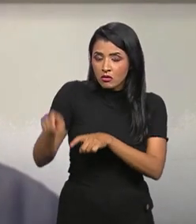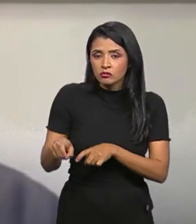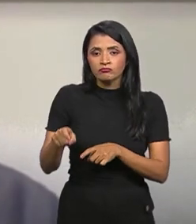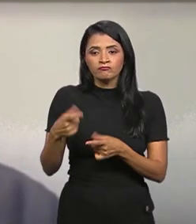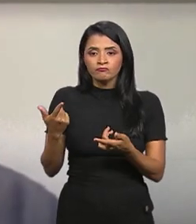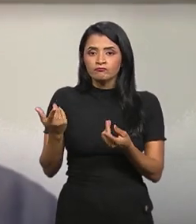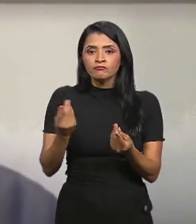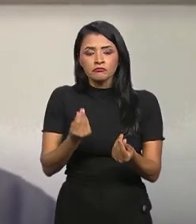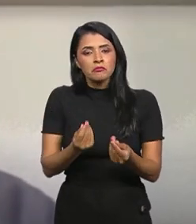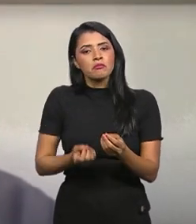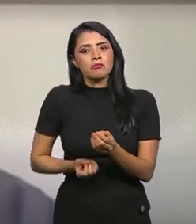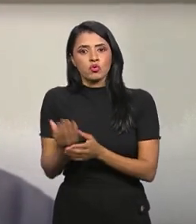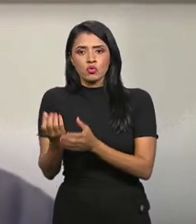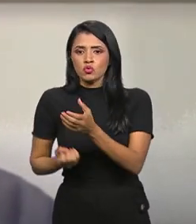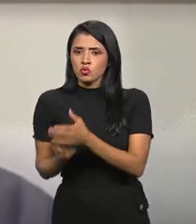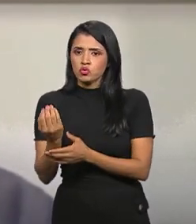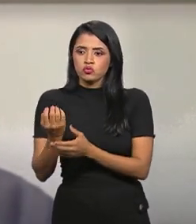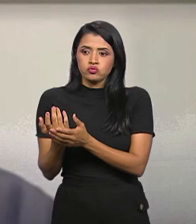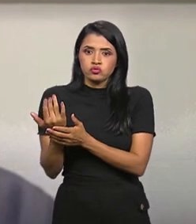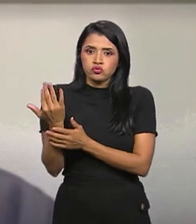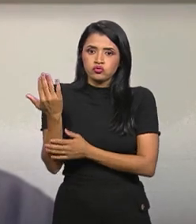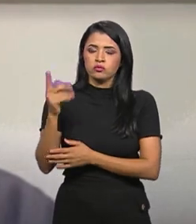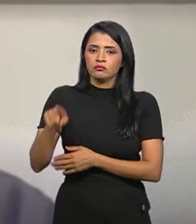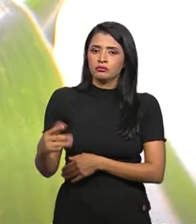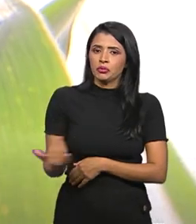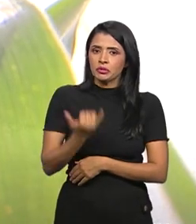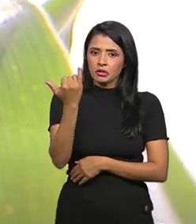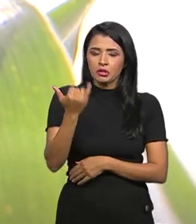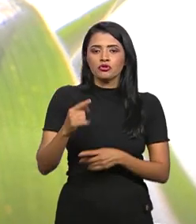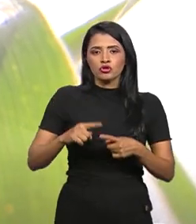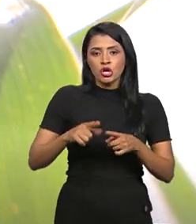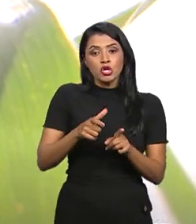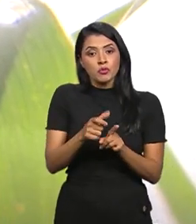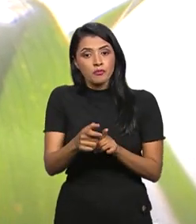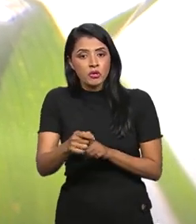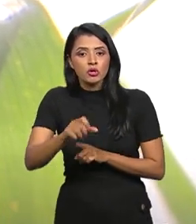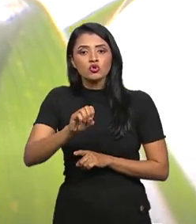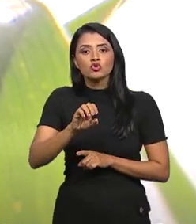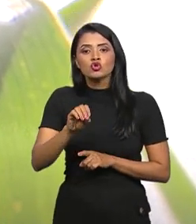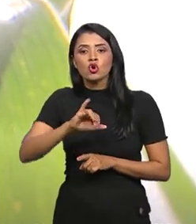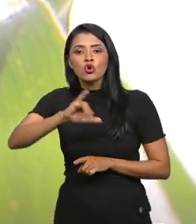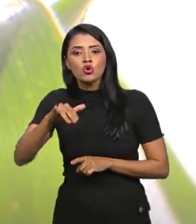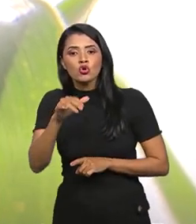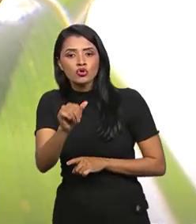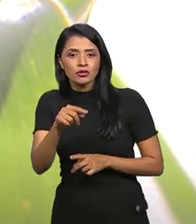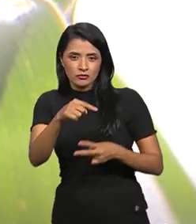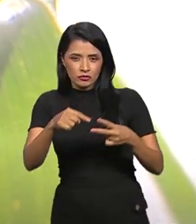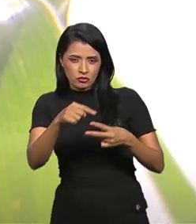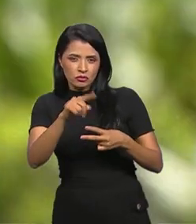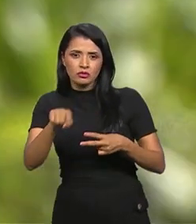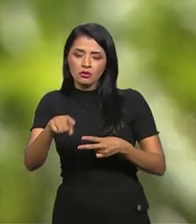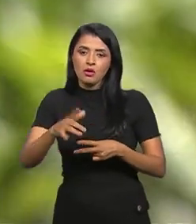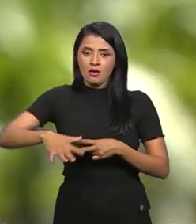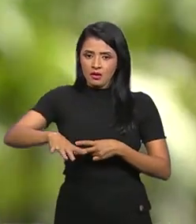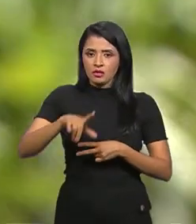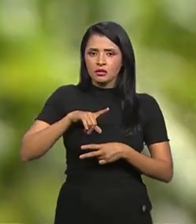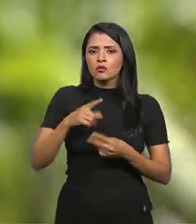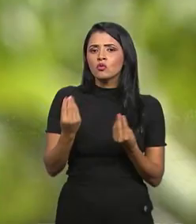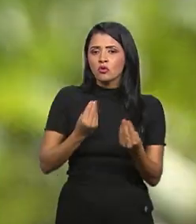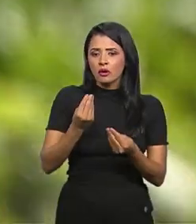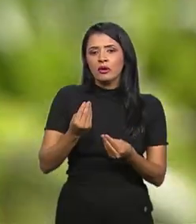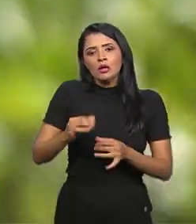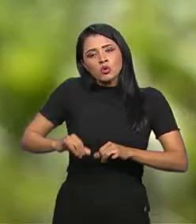com uma produção muito significativa, sobretudo de soja e milho. E em função disso, os mercados de soja e milho